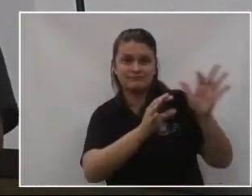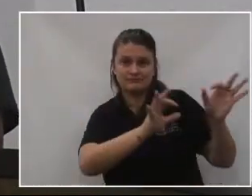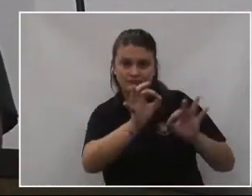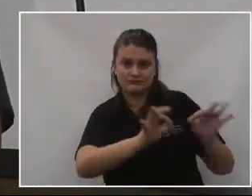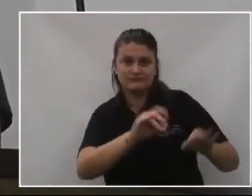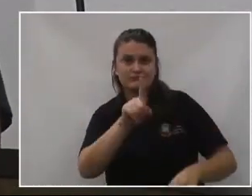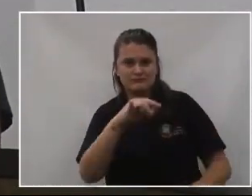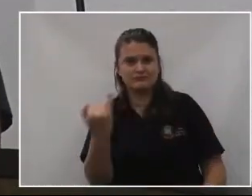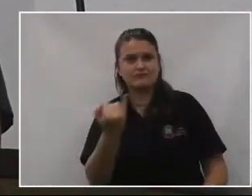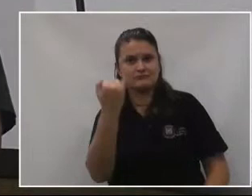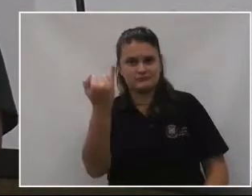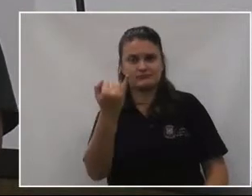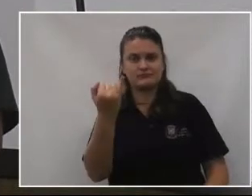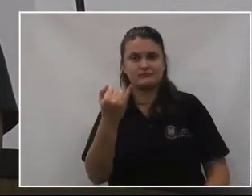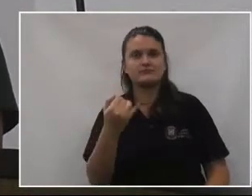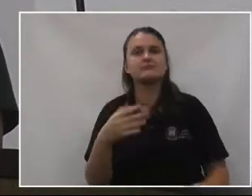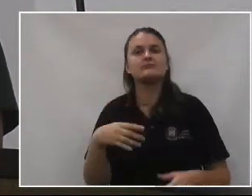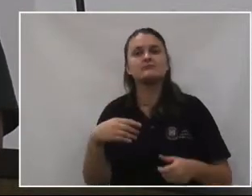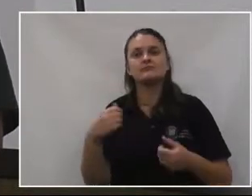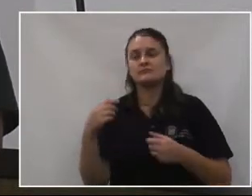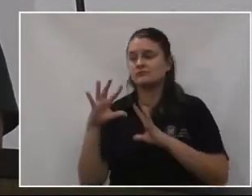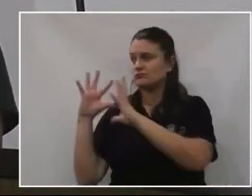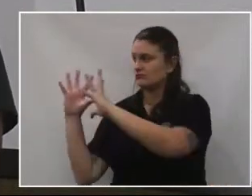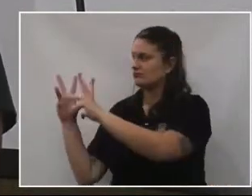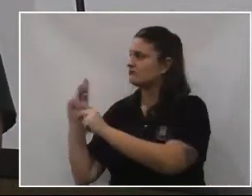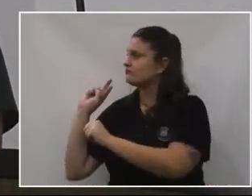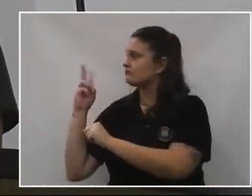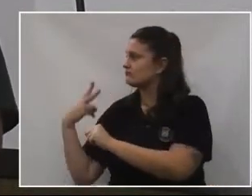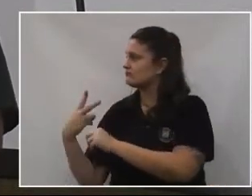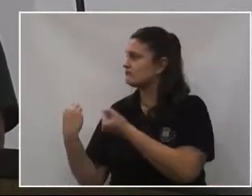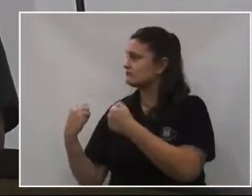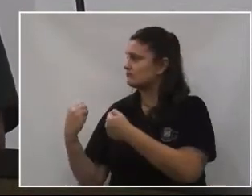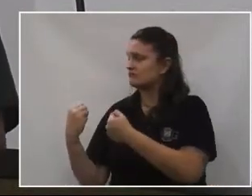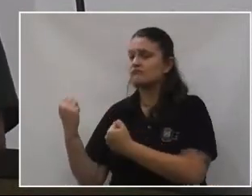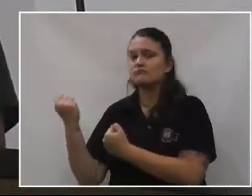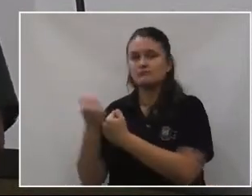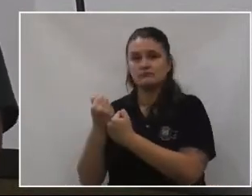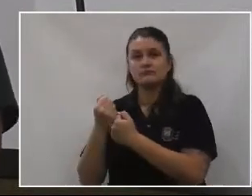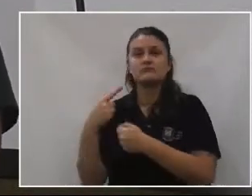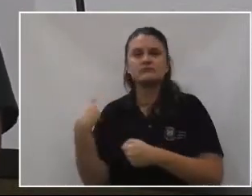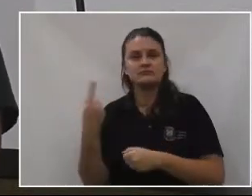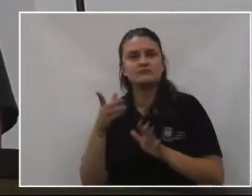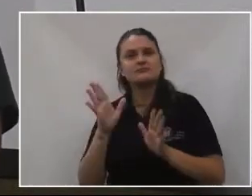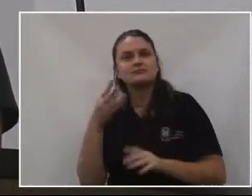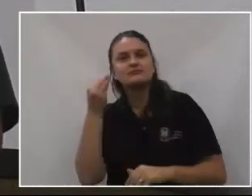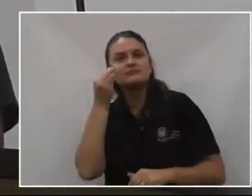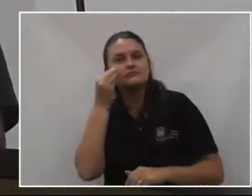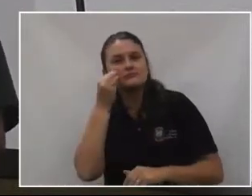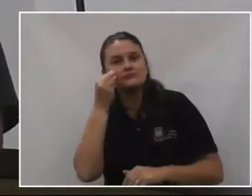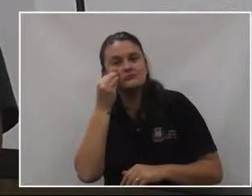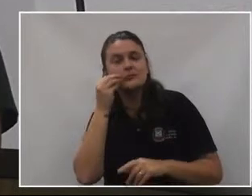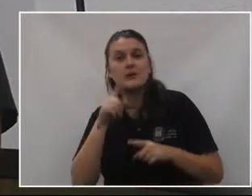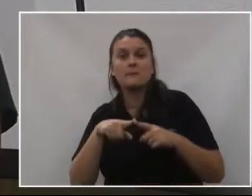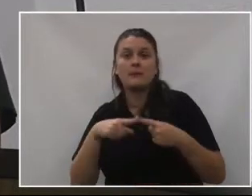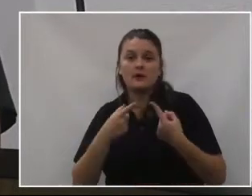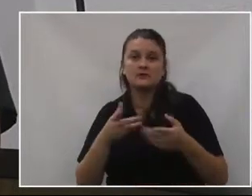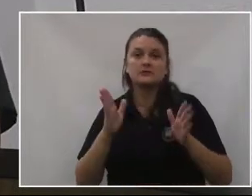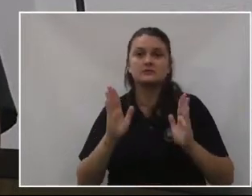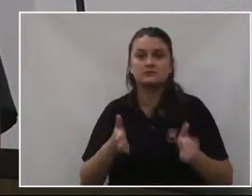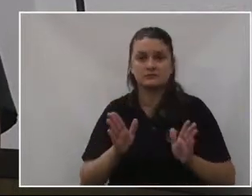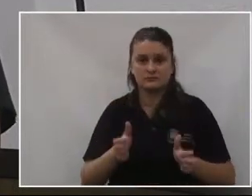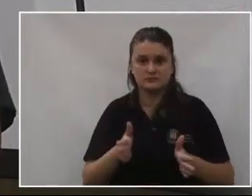importante, assim, contar com a colaboração de todos vocês, que a gente já tentou algumas vezes, mas agora a gente